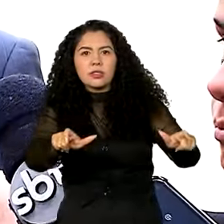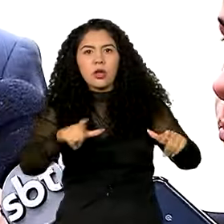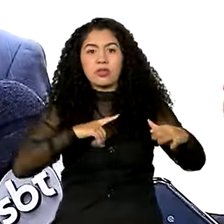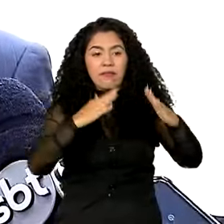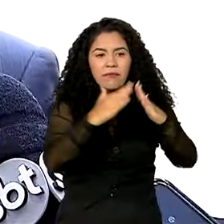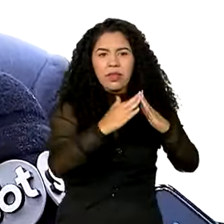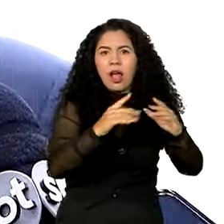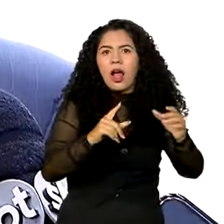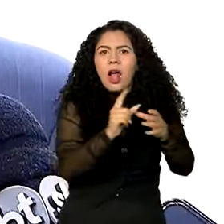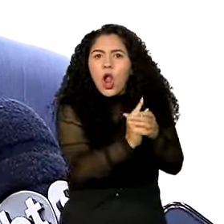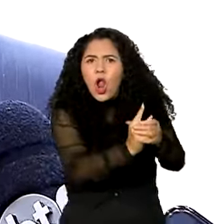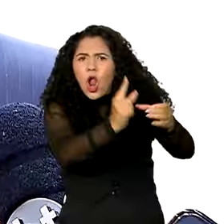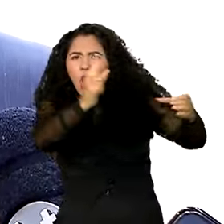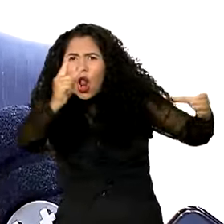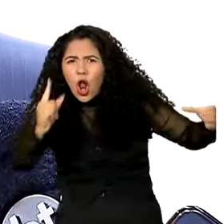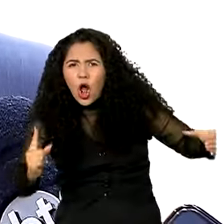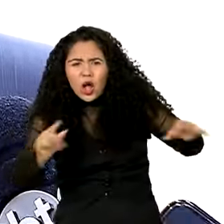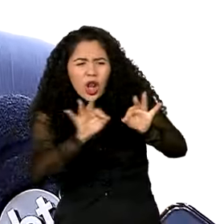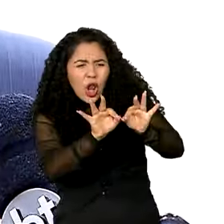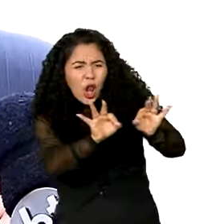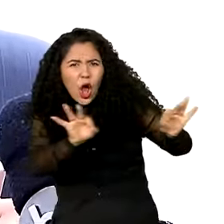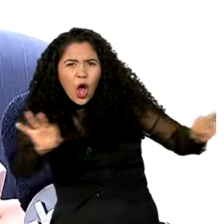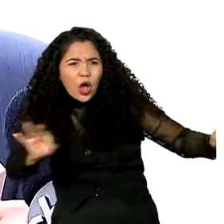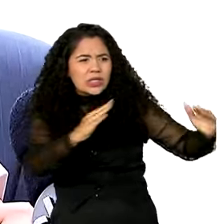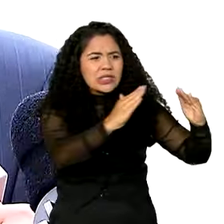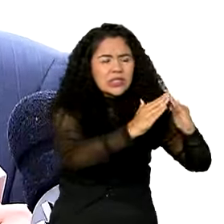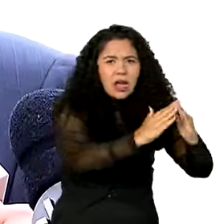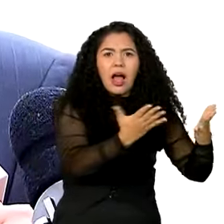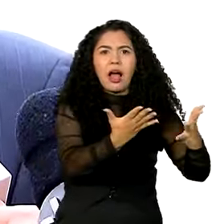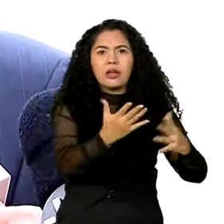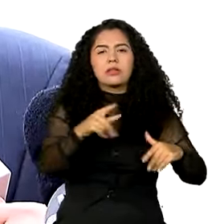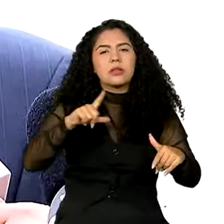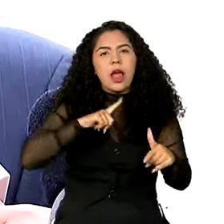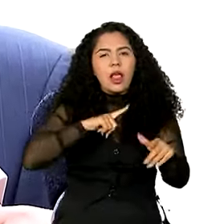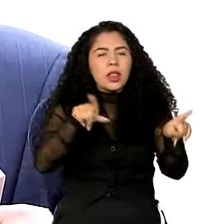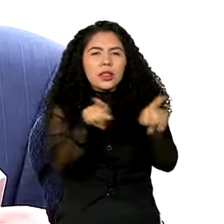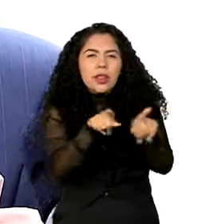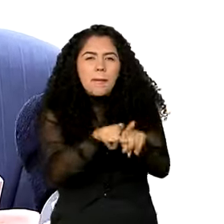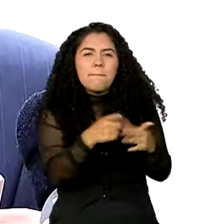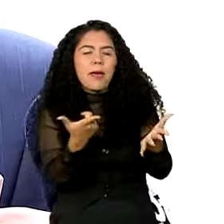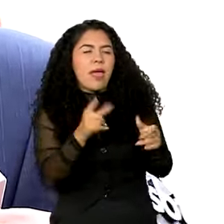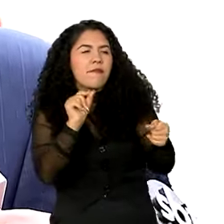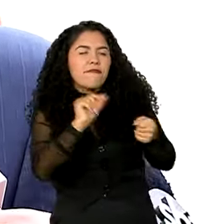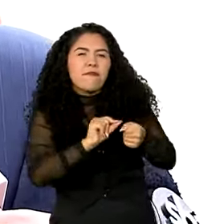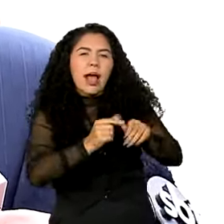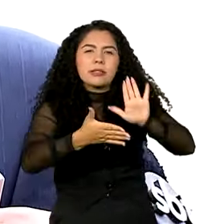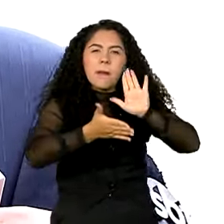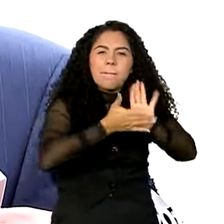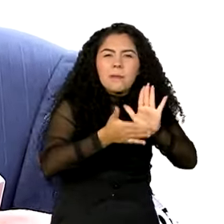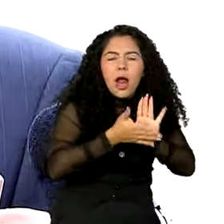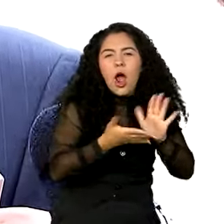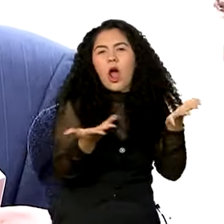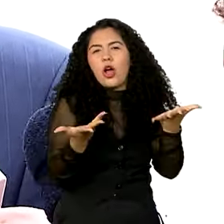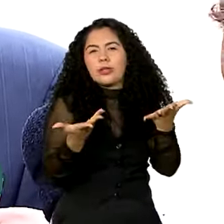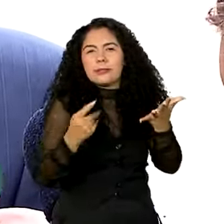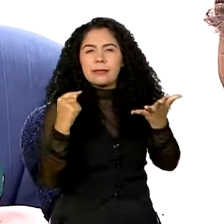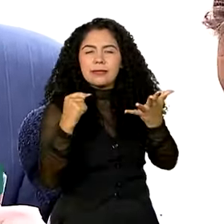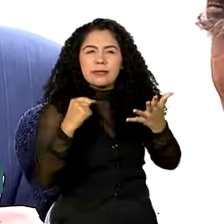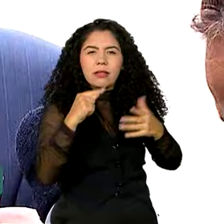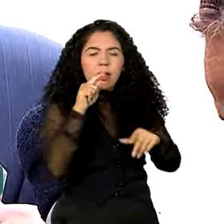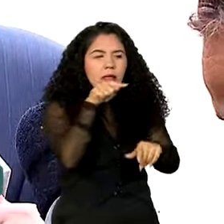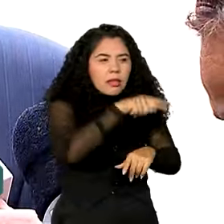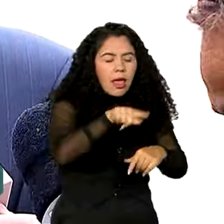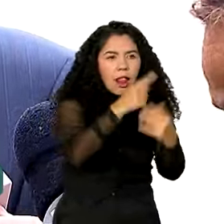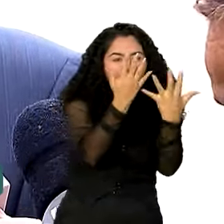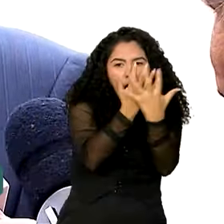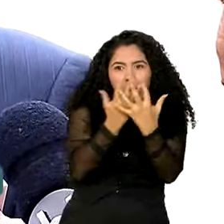distantes das frentes de trabalho. Eles são seduzidos com propostas de trabalho que, quando